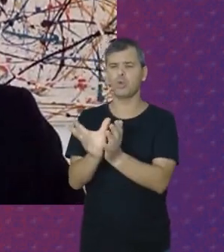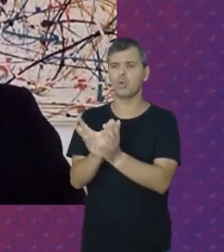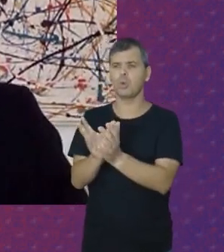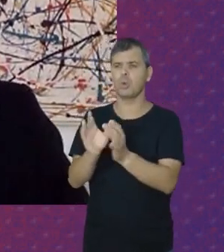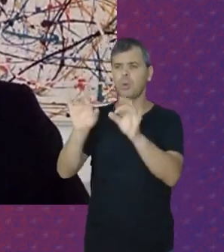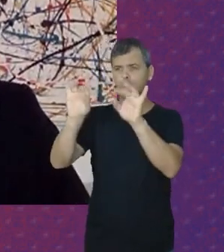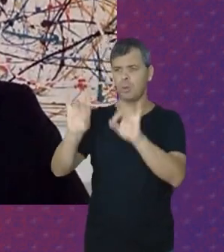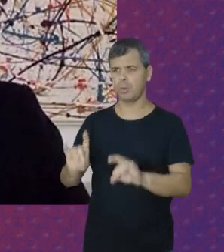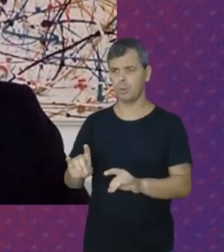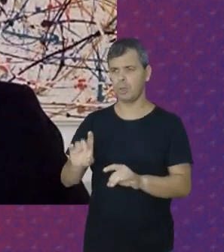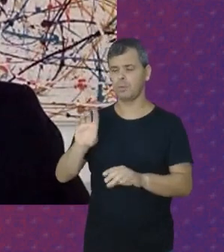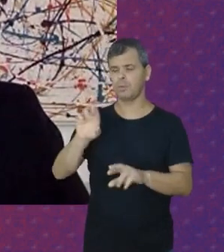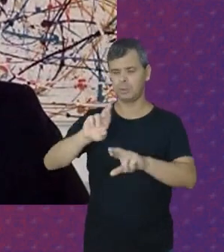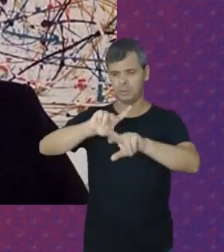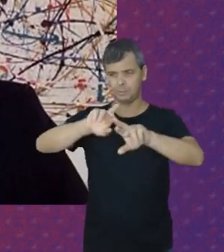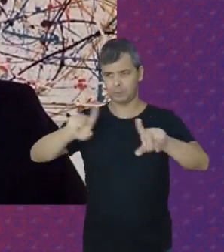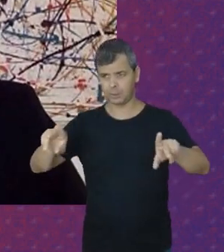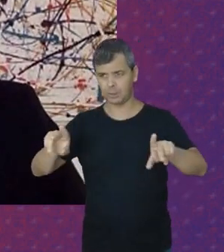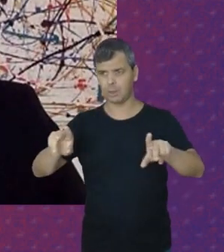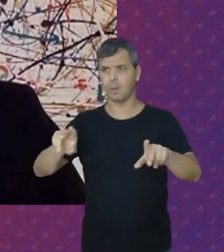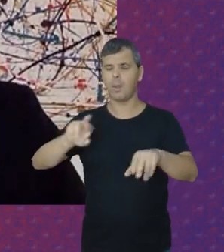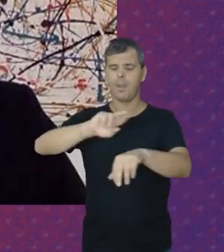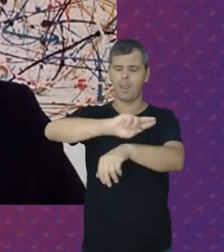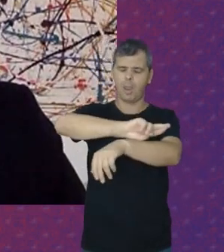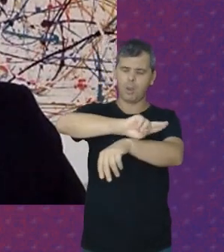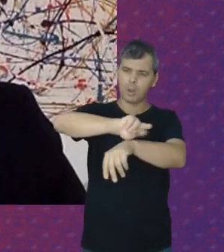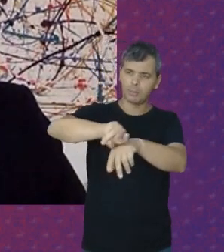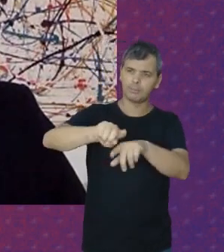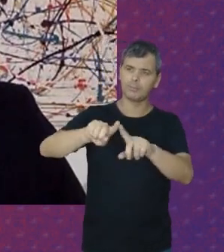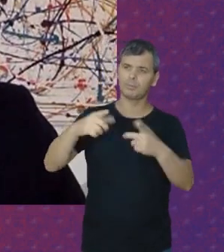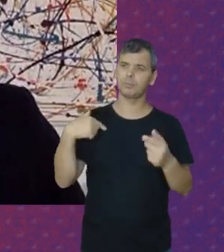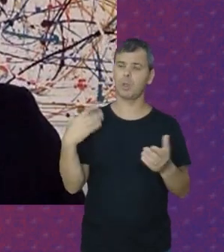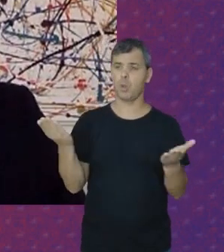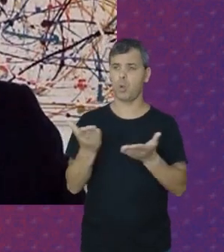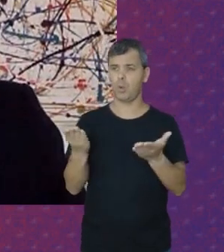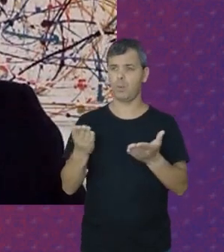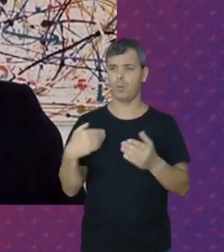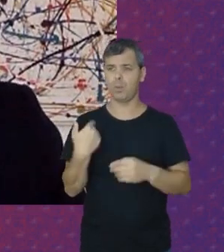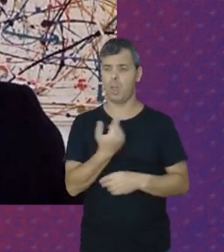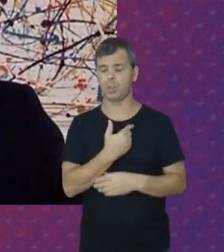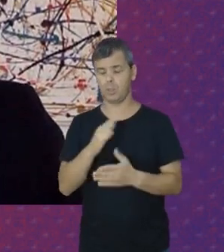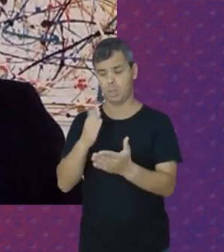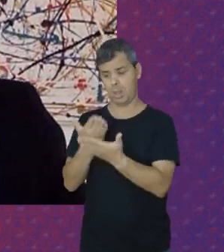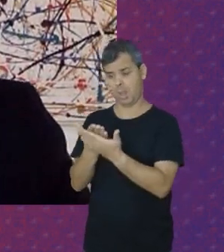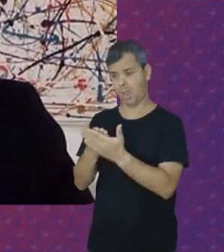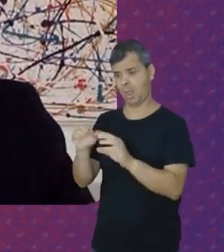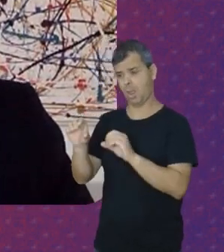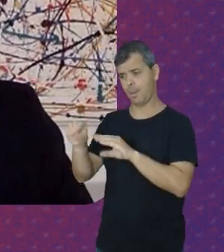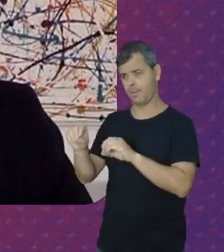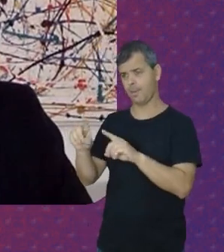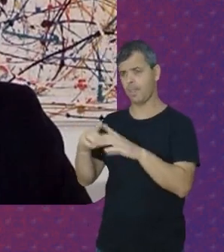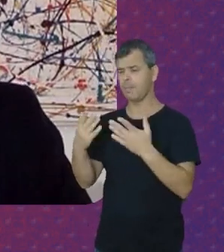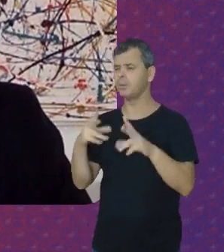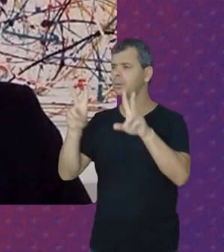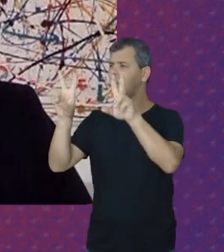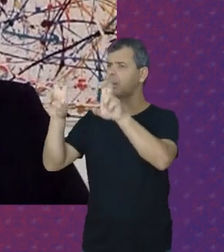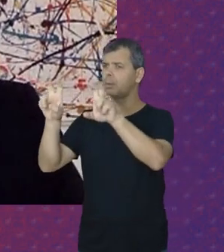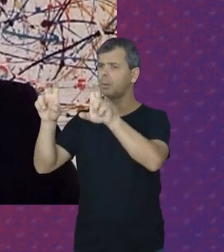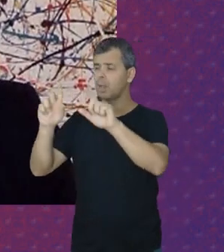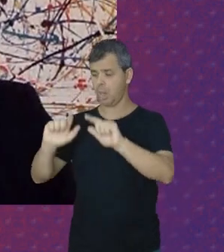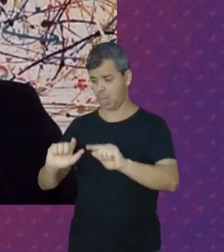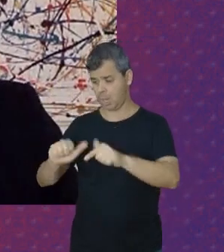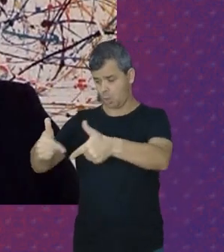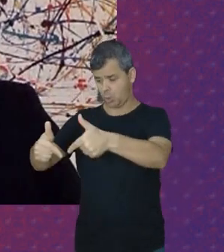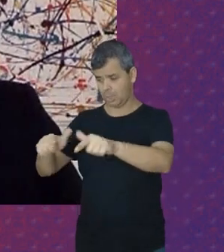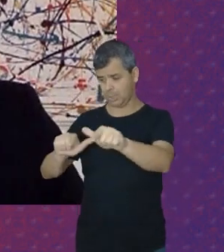Essa a oportunidade Da igualdade Da igualdade racial Hoje Na nossa segunda aula Nós vamos falar Sobre a luta